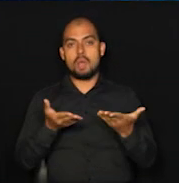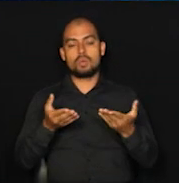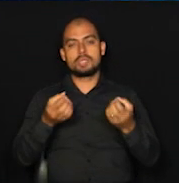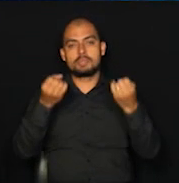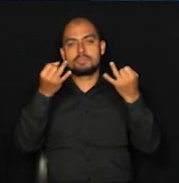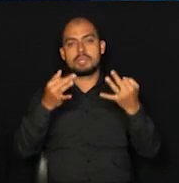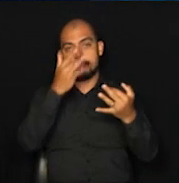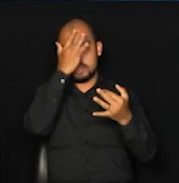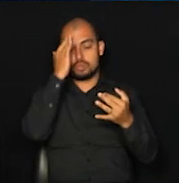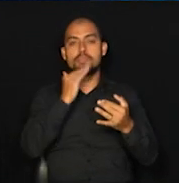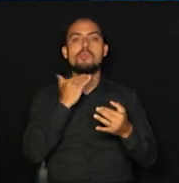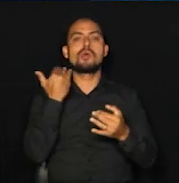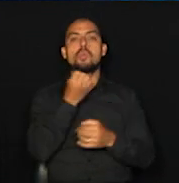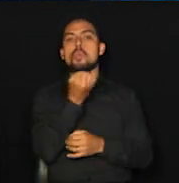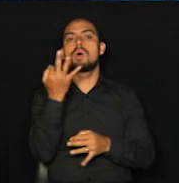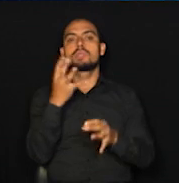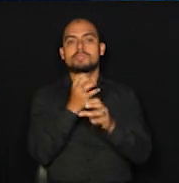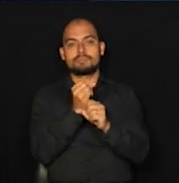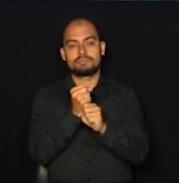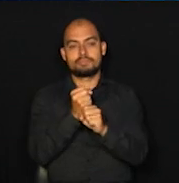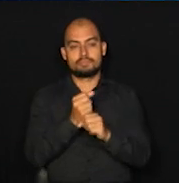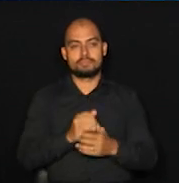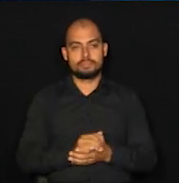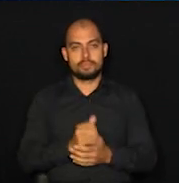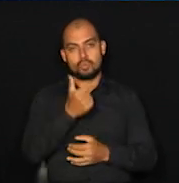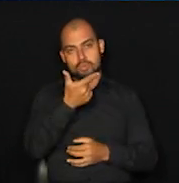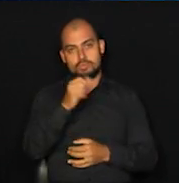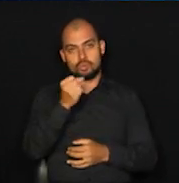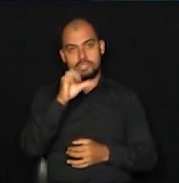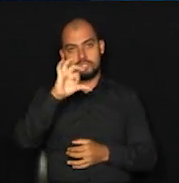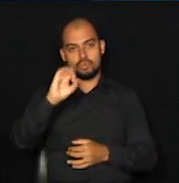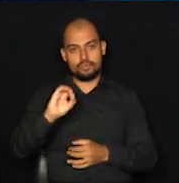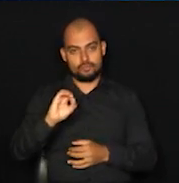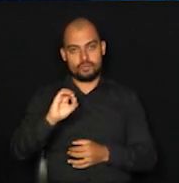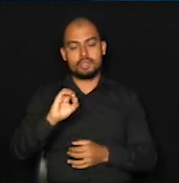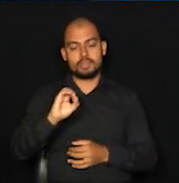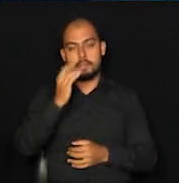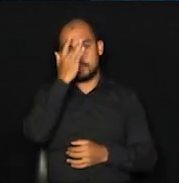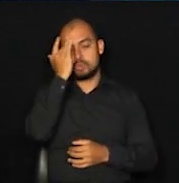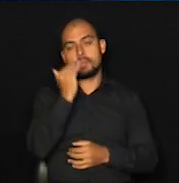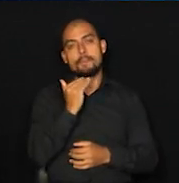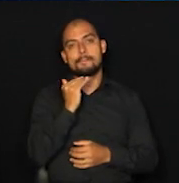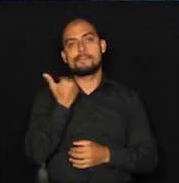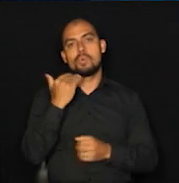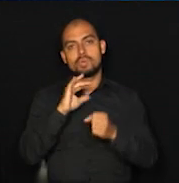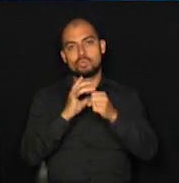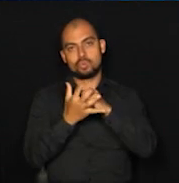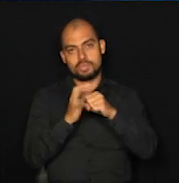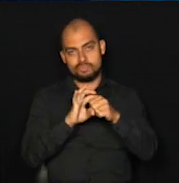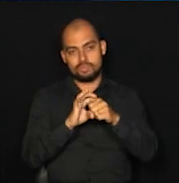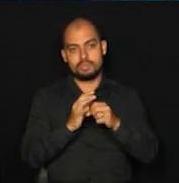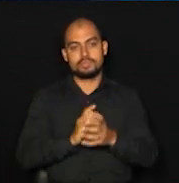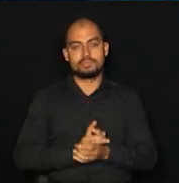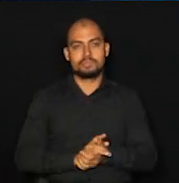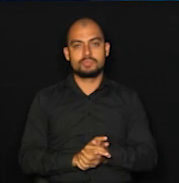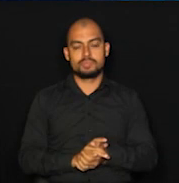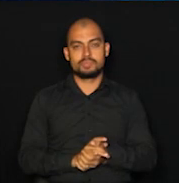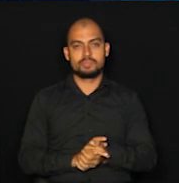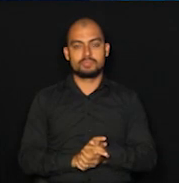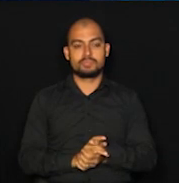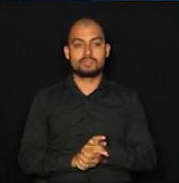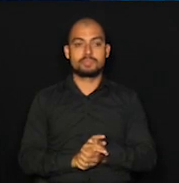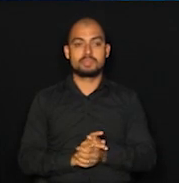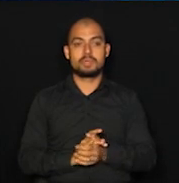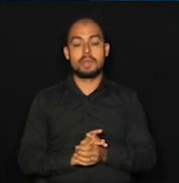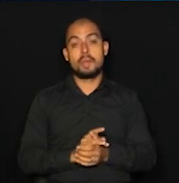dos óbitos na nossa região? Vamos. 2.890 mortes confirmadas até esta sexta-feira,